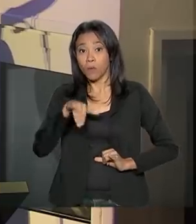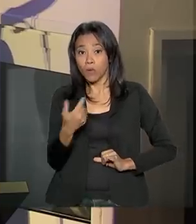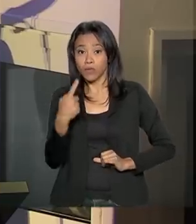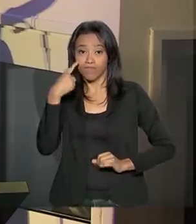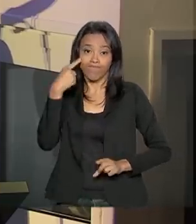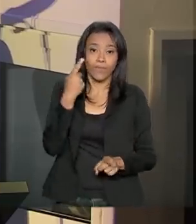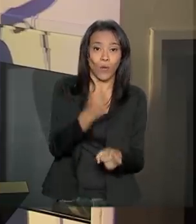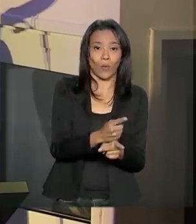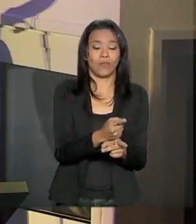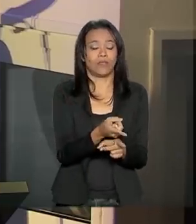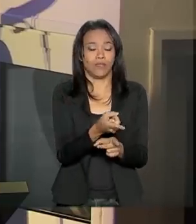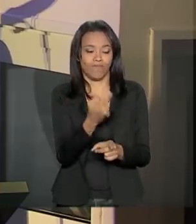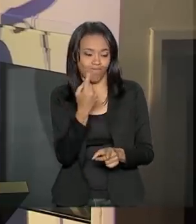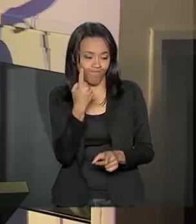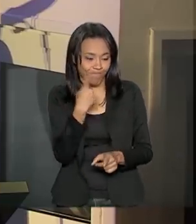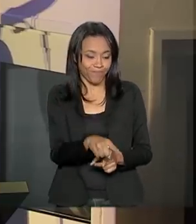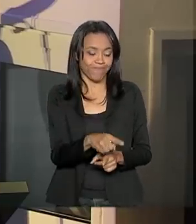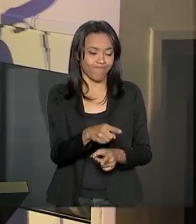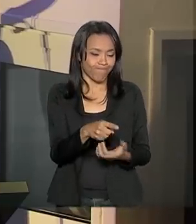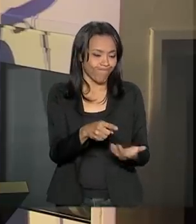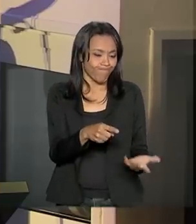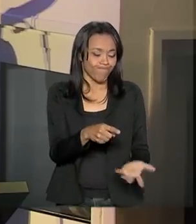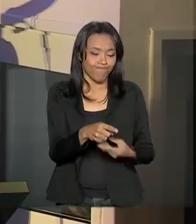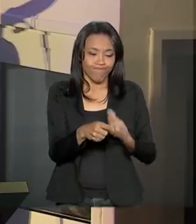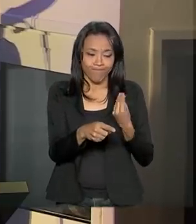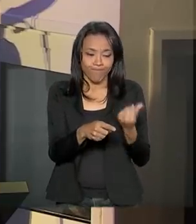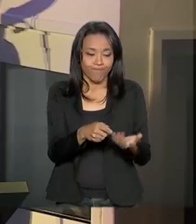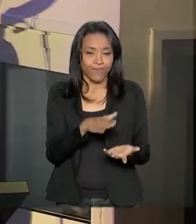ente que havia perdido a vida.